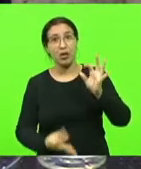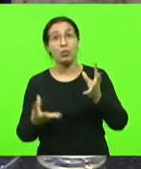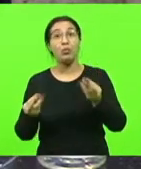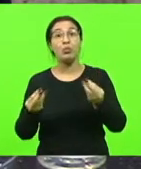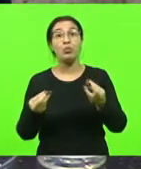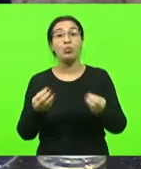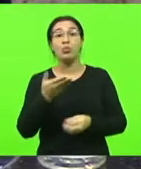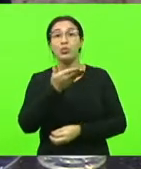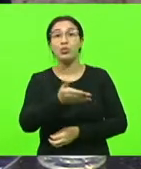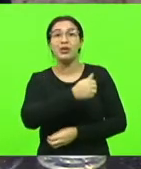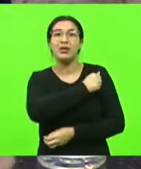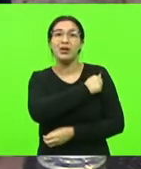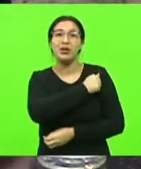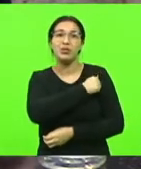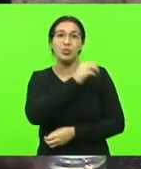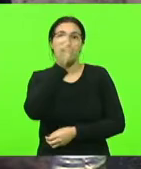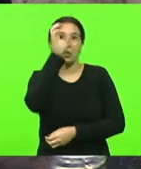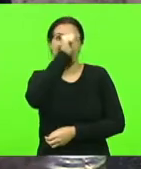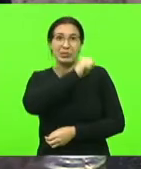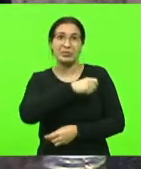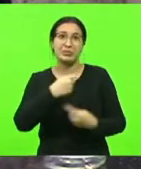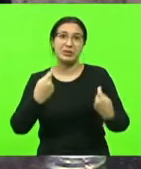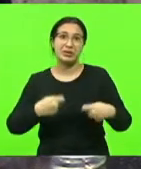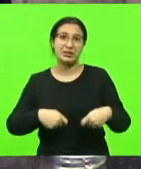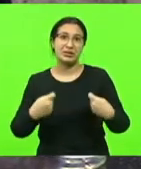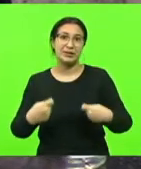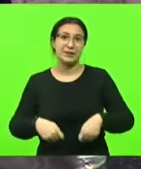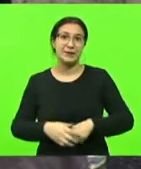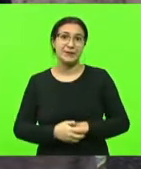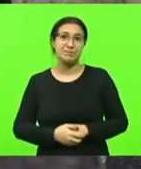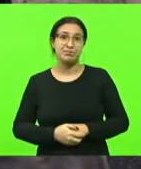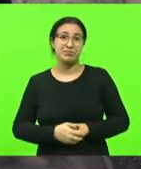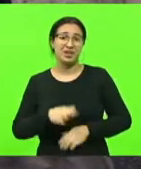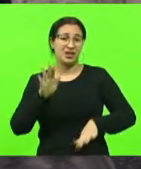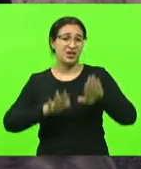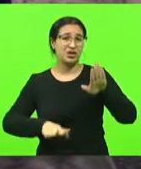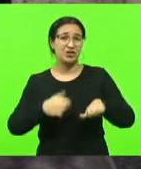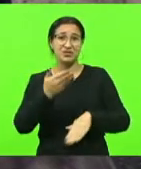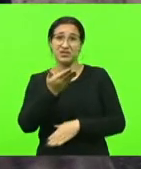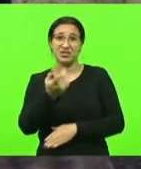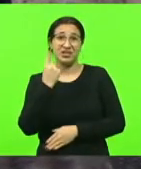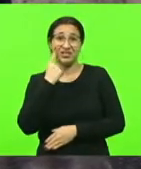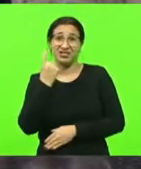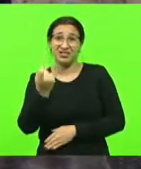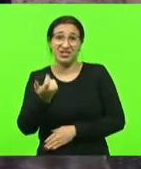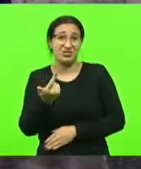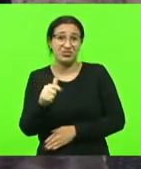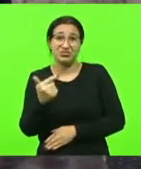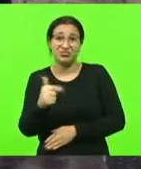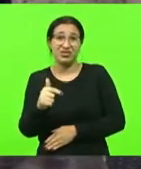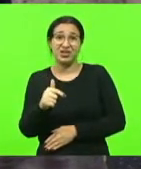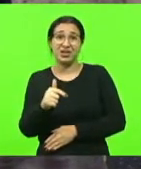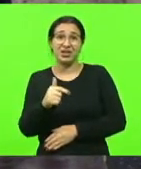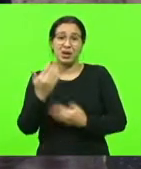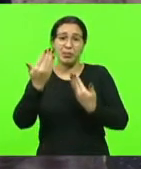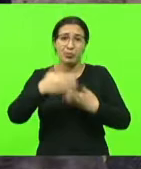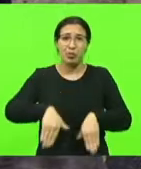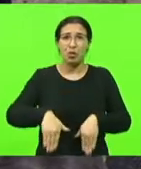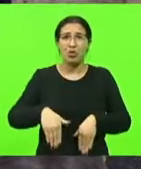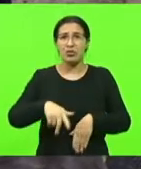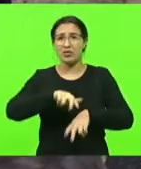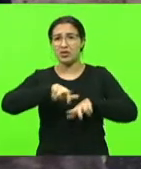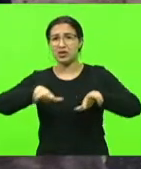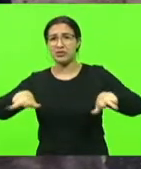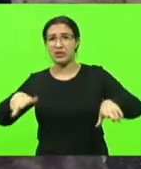sobre algo que nem vai interessar a ele na hora de fazer, prestar um vestibular e adentrar dentro de uma